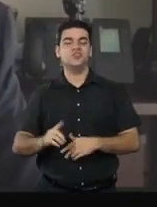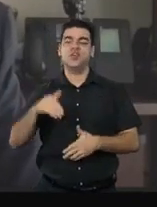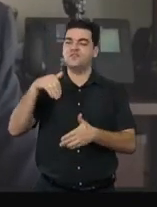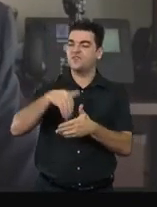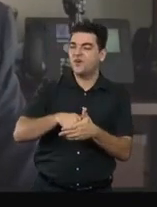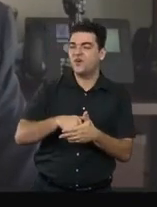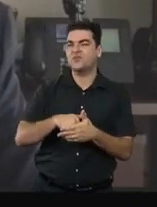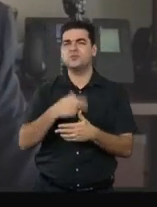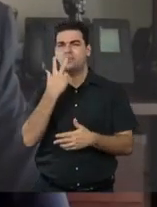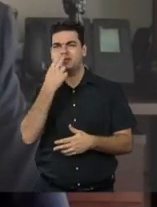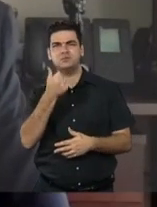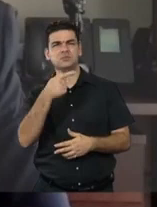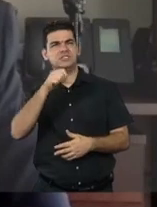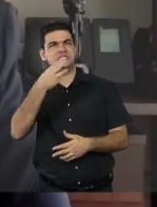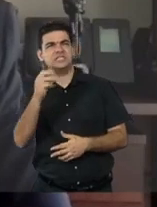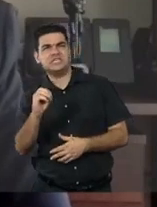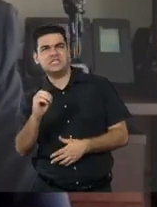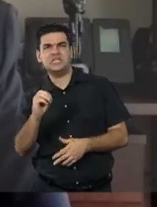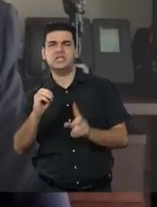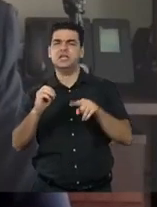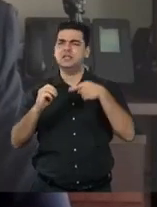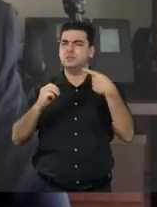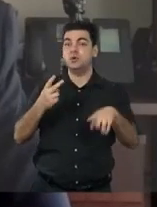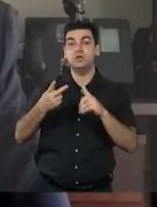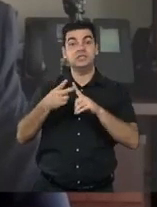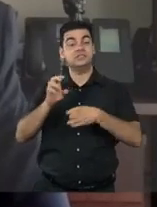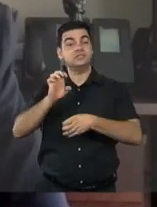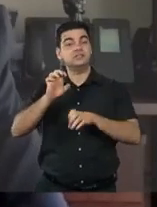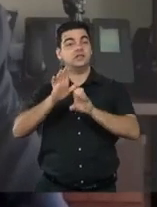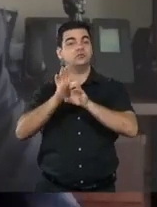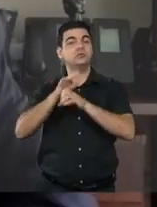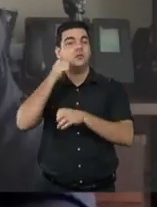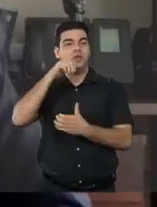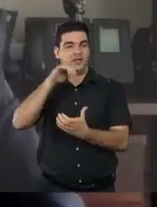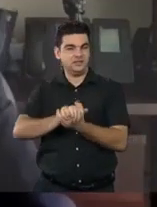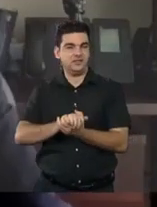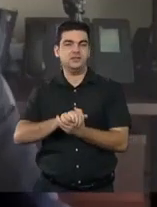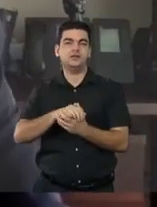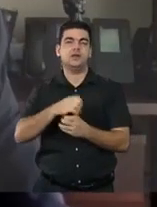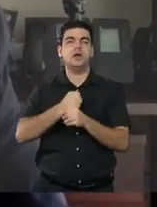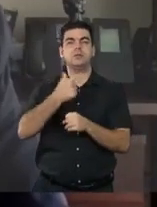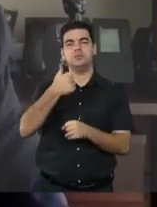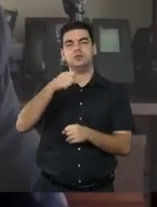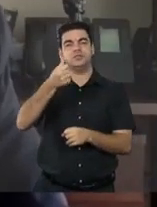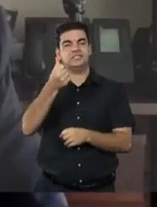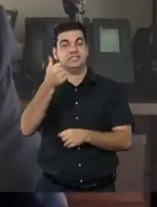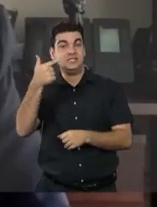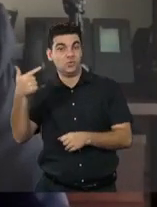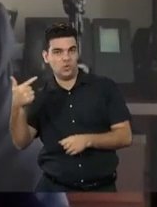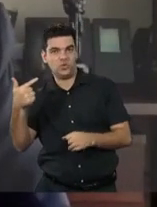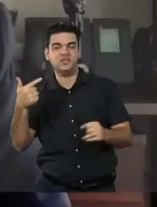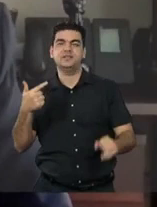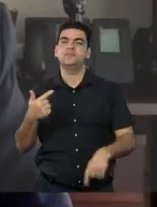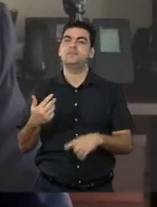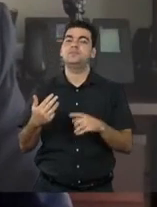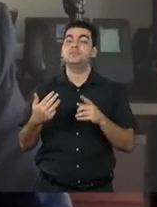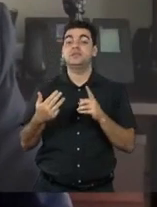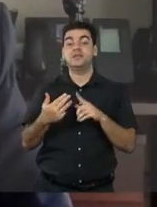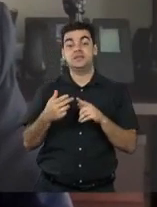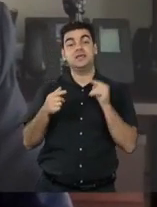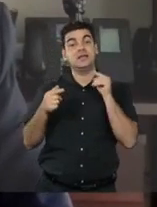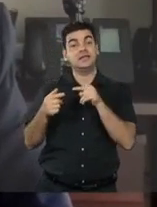voto na década de 30, o Estatuto da Mulher Casada, em 1962, que